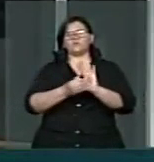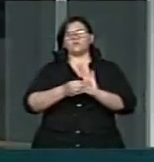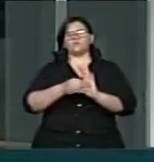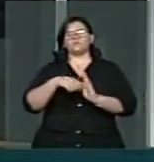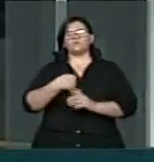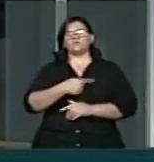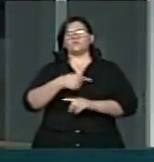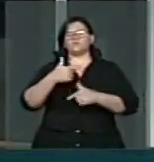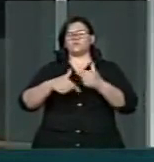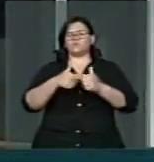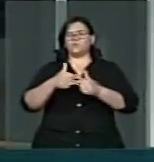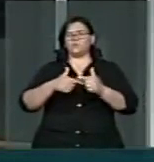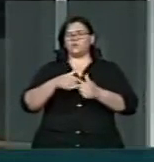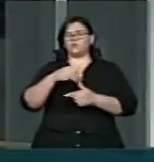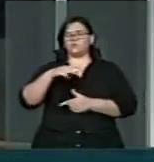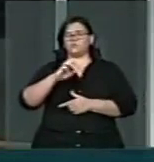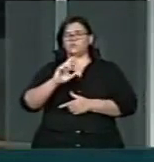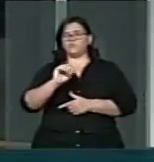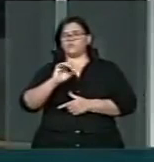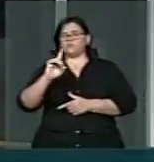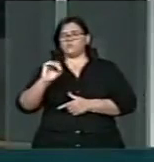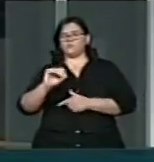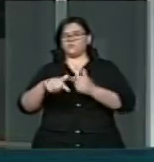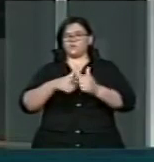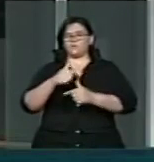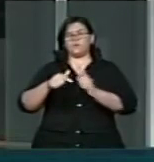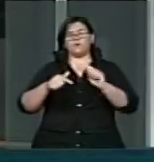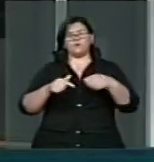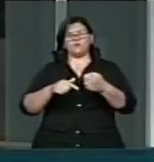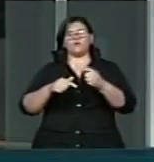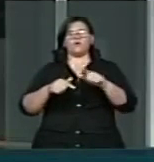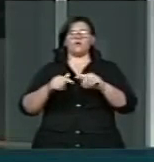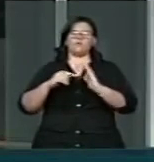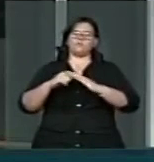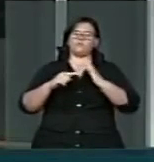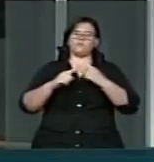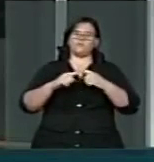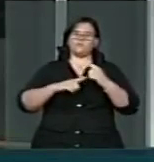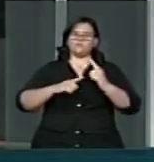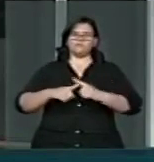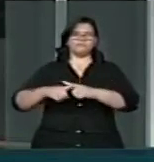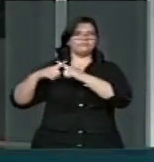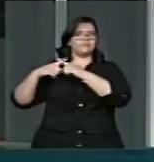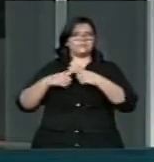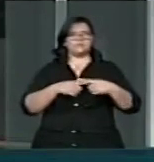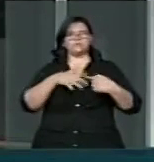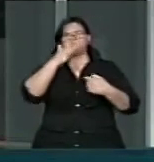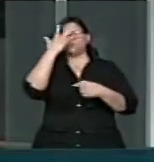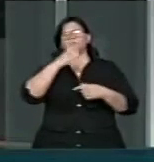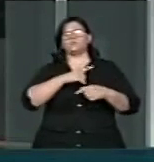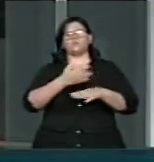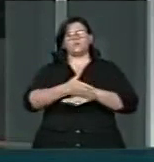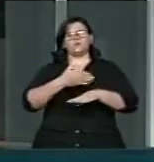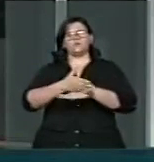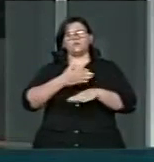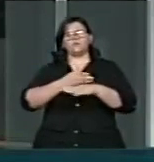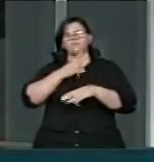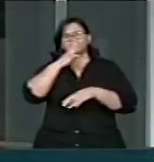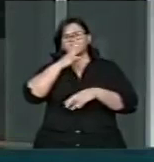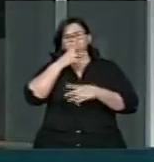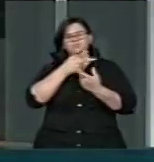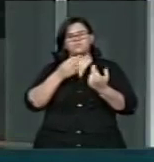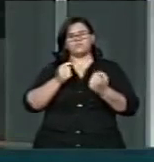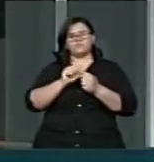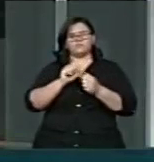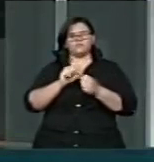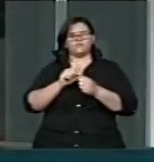nossos trabalhadores no mercado de trabalho, caracterizado pela elevada competitividade e pelo recrudescimento